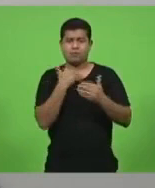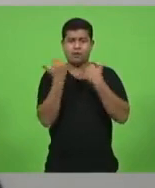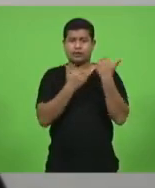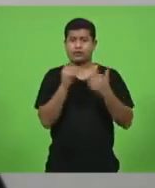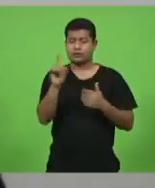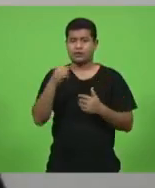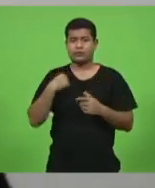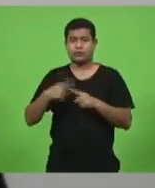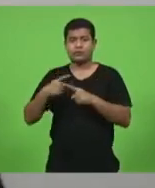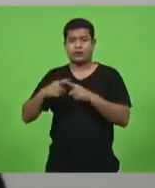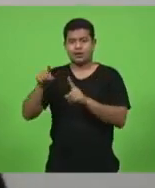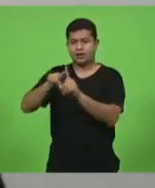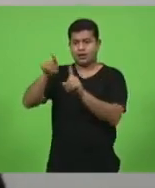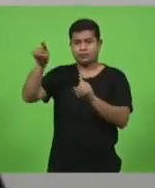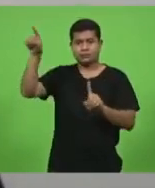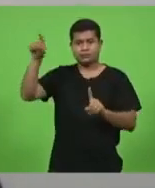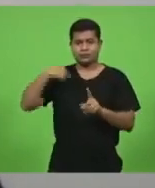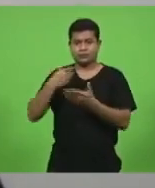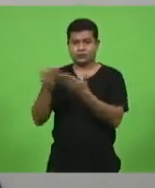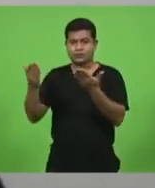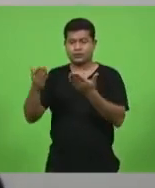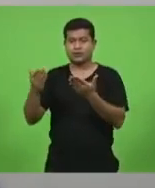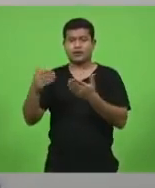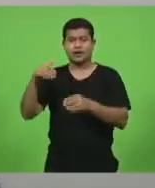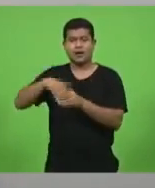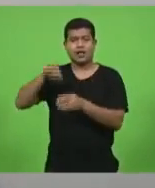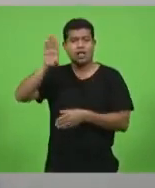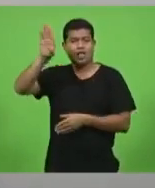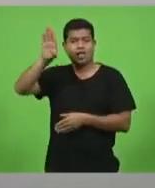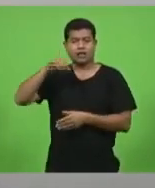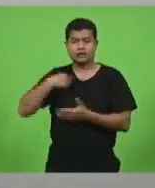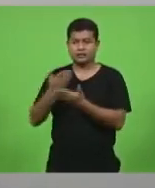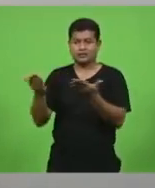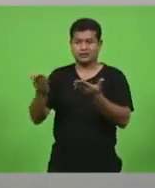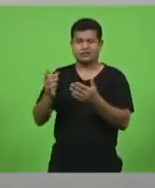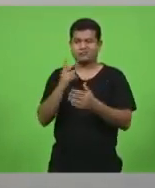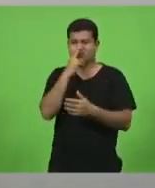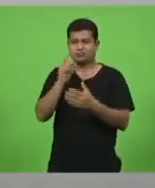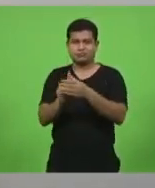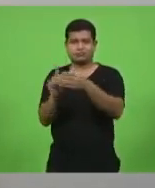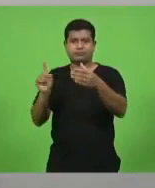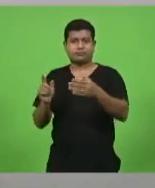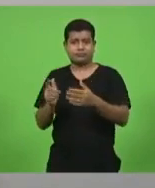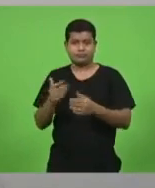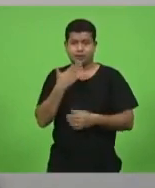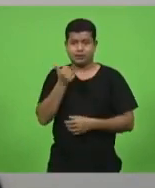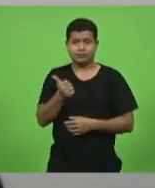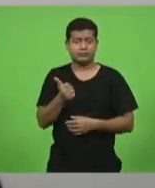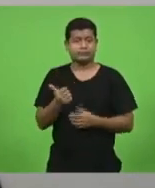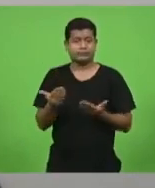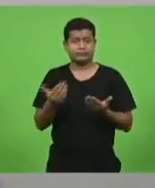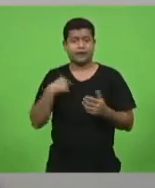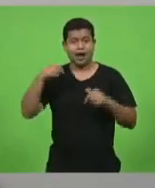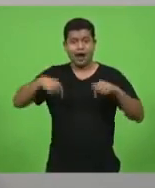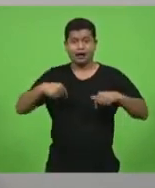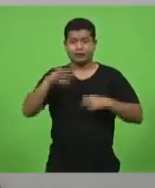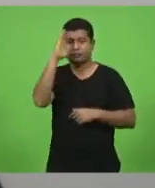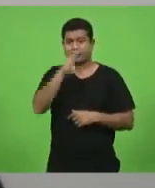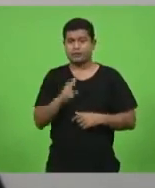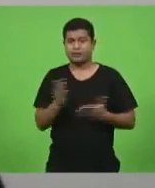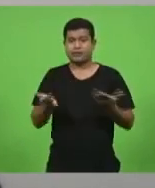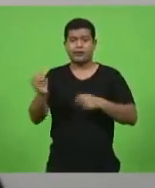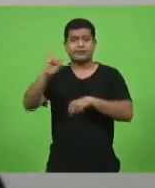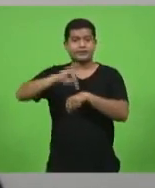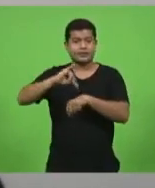posição é pelo Brasil ter se tornado o epicentro da epidemia global da covid